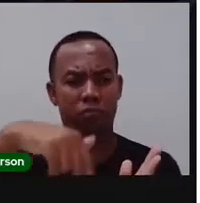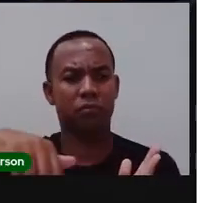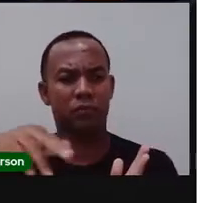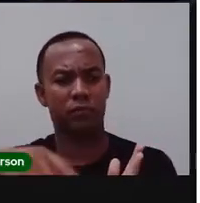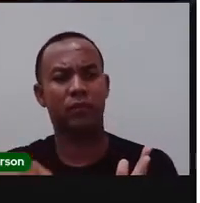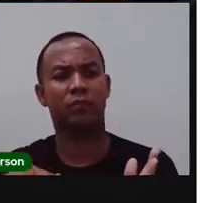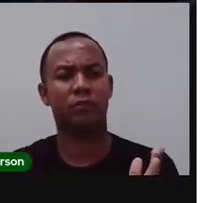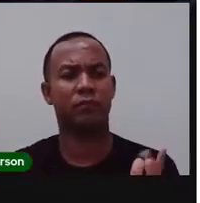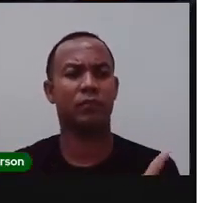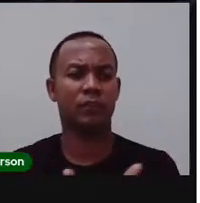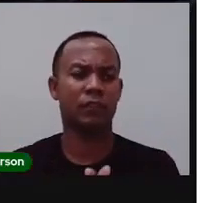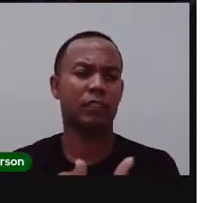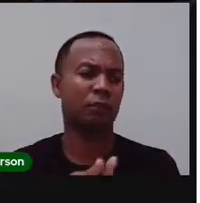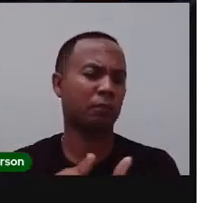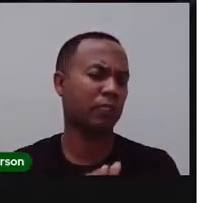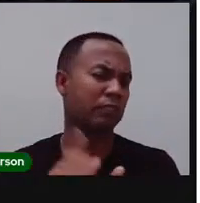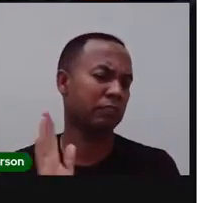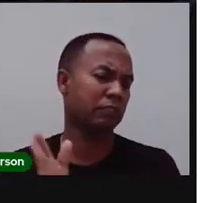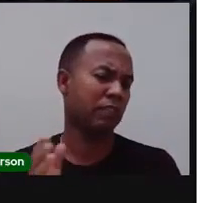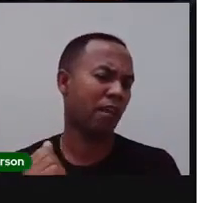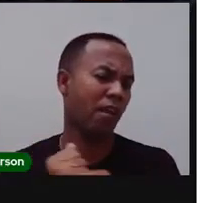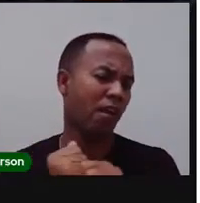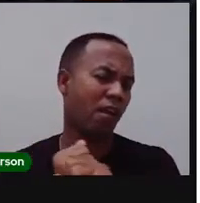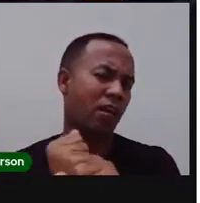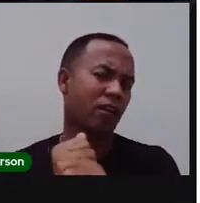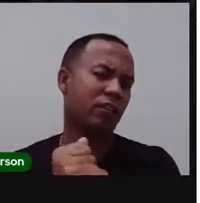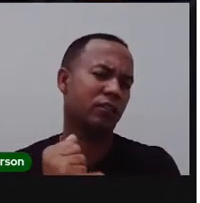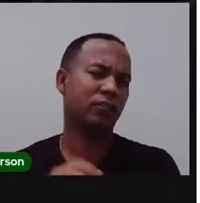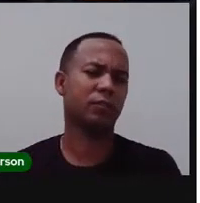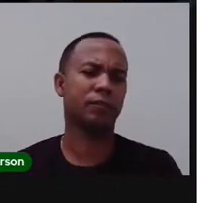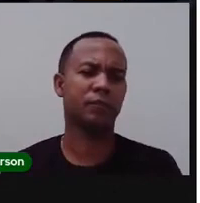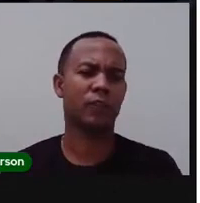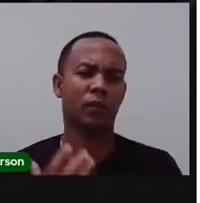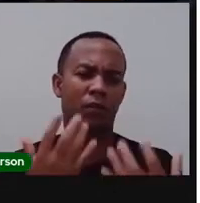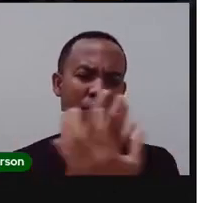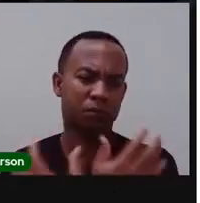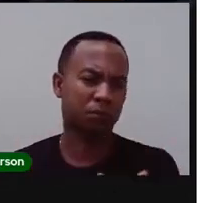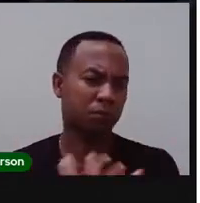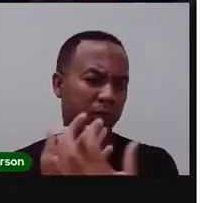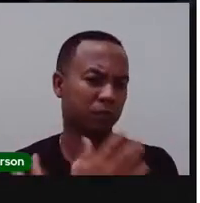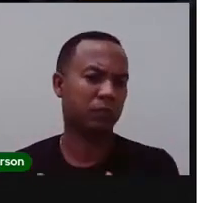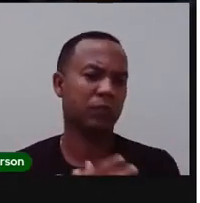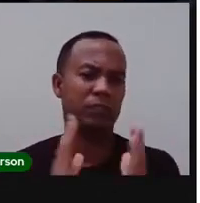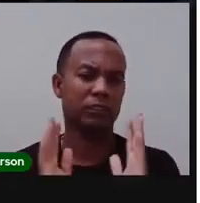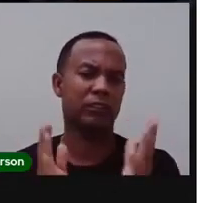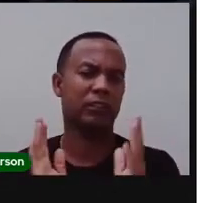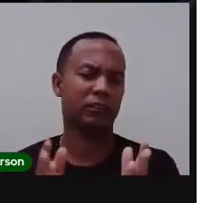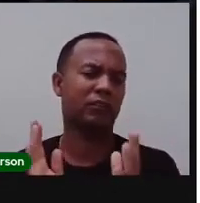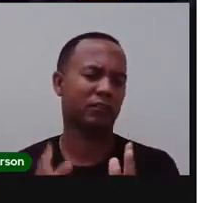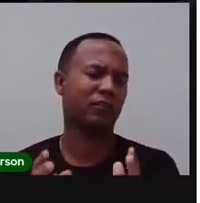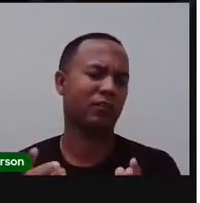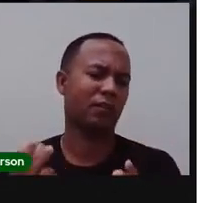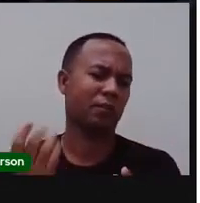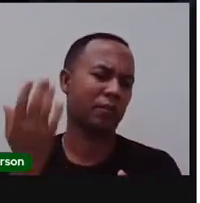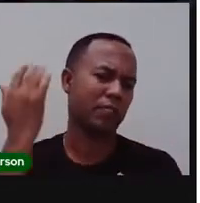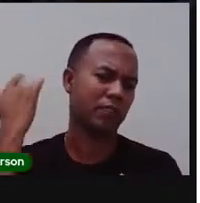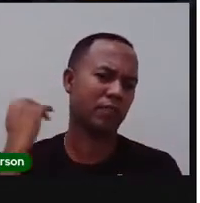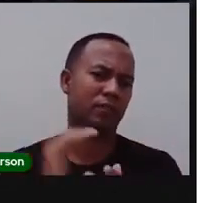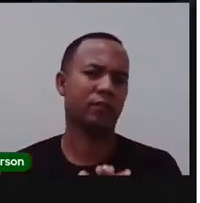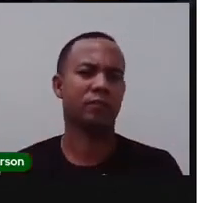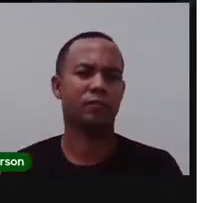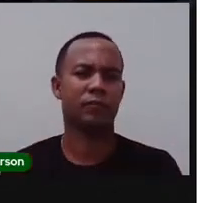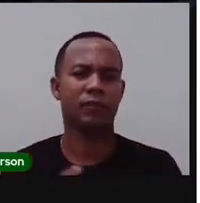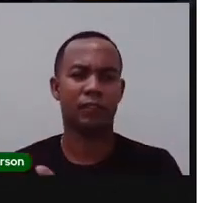entoados aí há muitas e muitas gerações. Algumas canções já são composições mais modernas, no entanto, eles